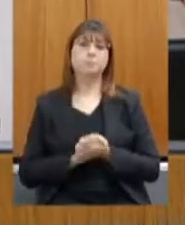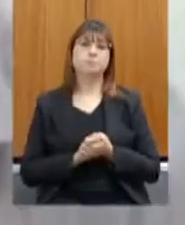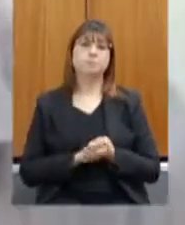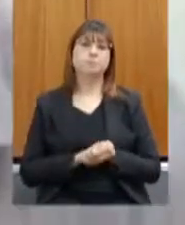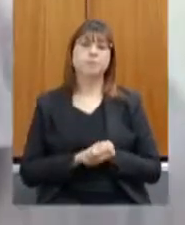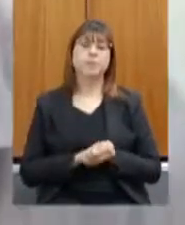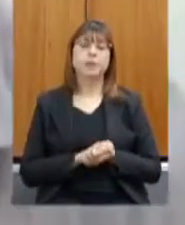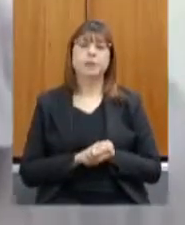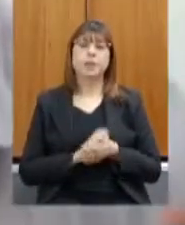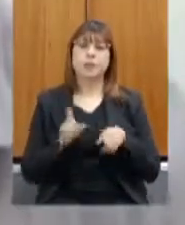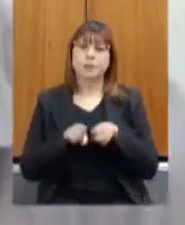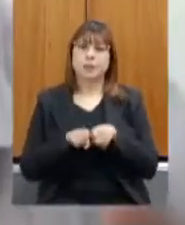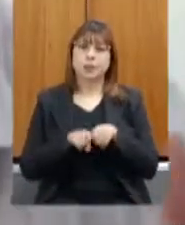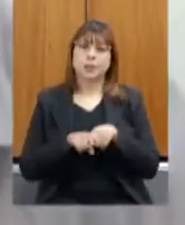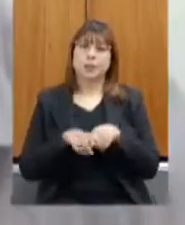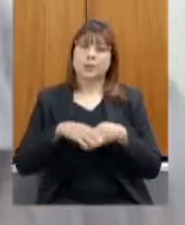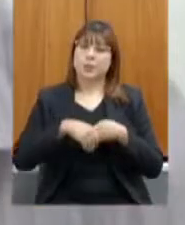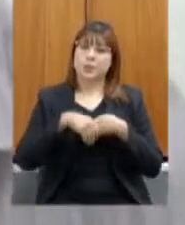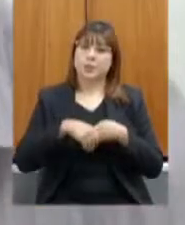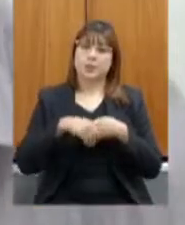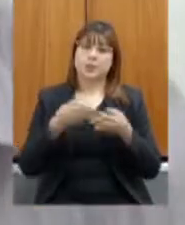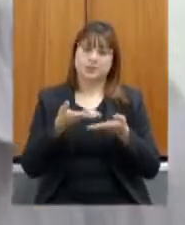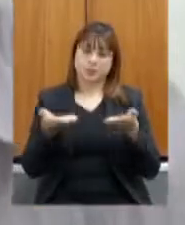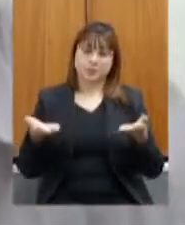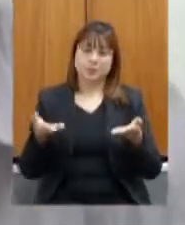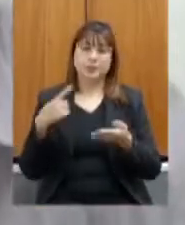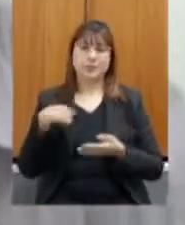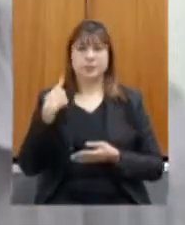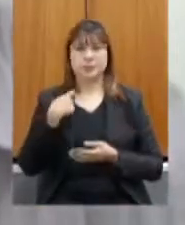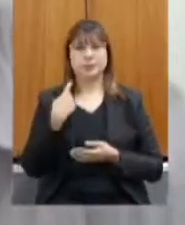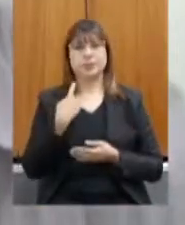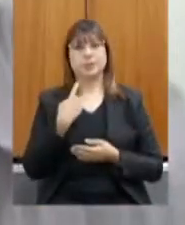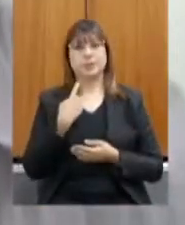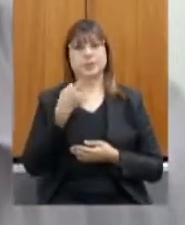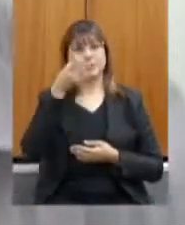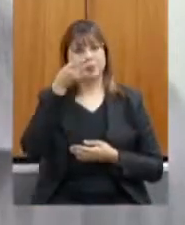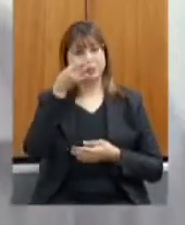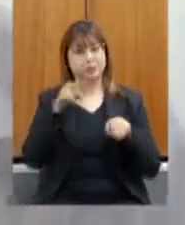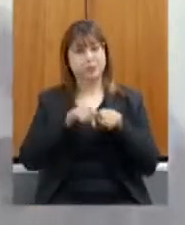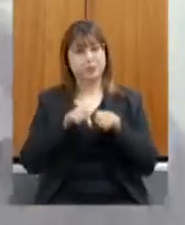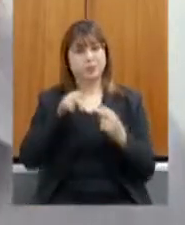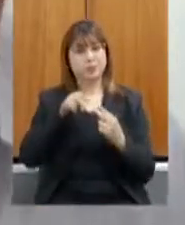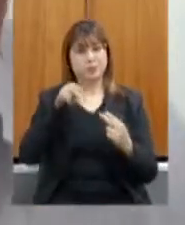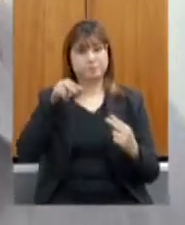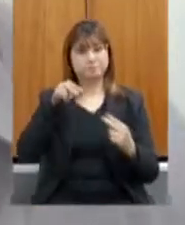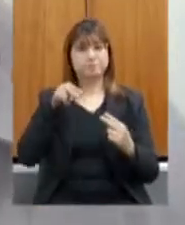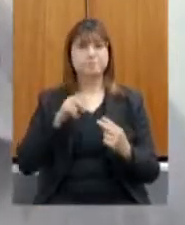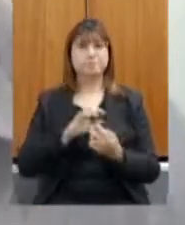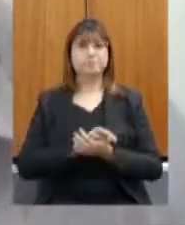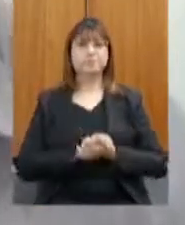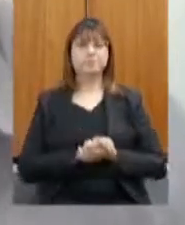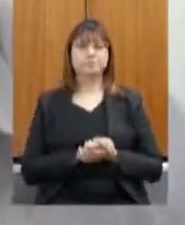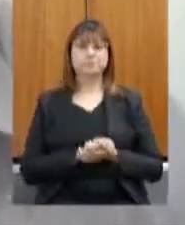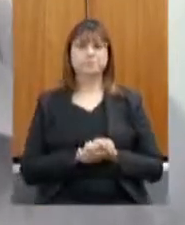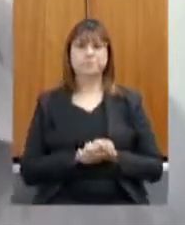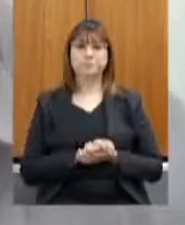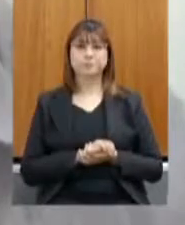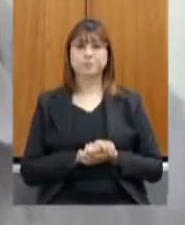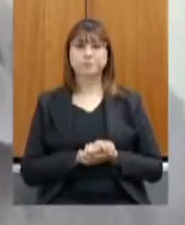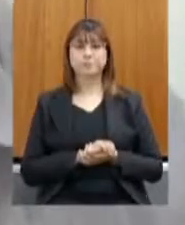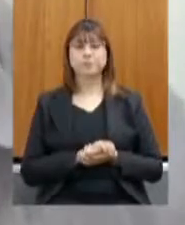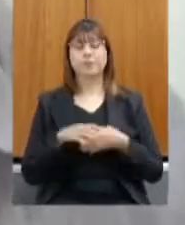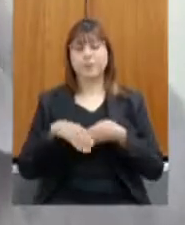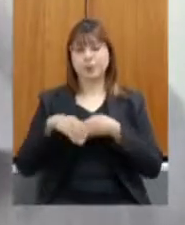cumprimentar todos os deputados de forma presencial e também de forma remota é cumprimentar a nossa